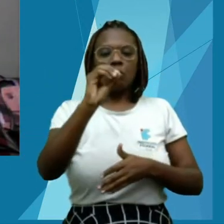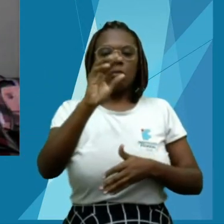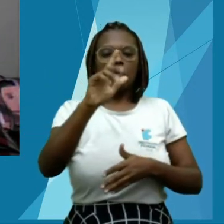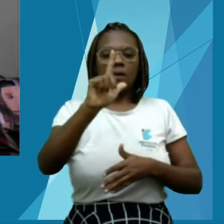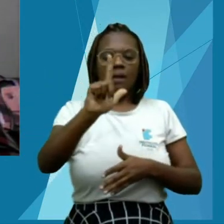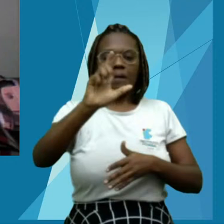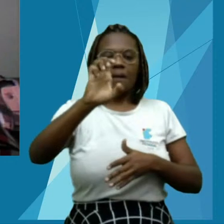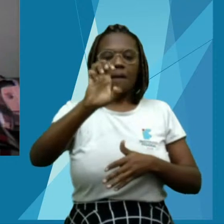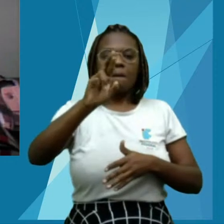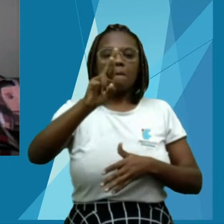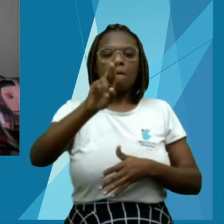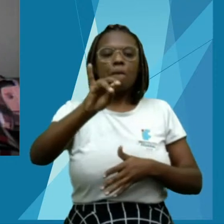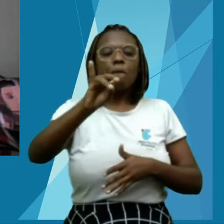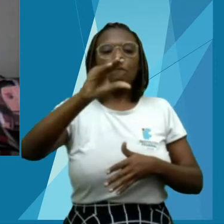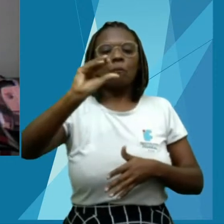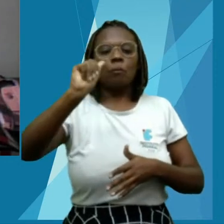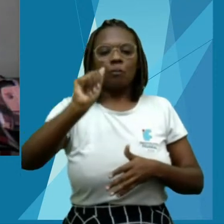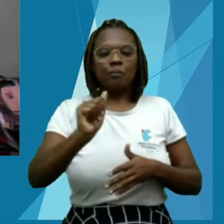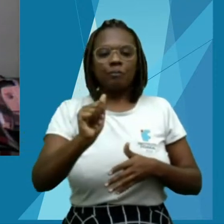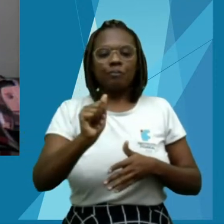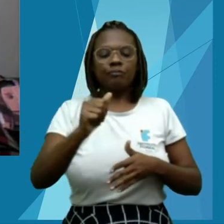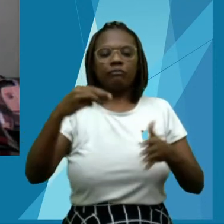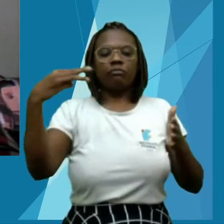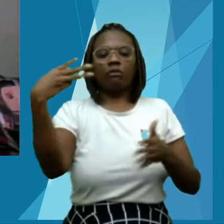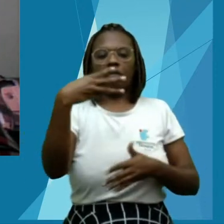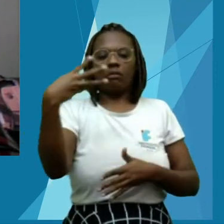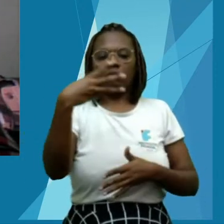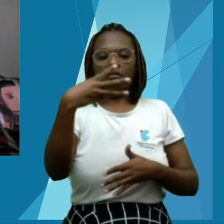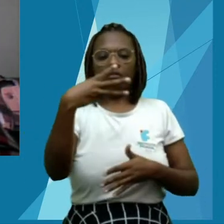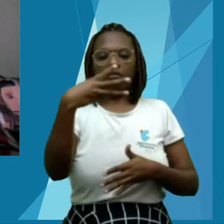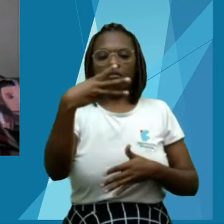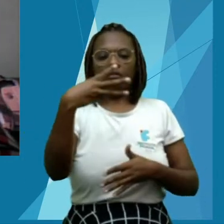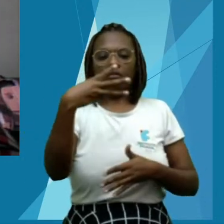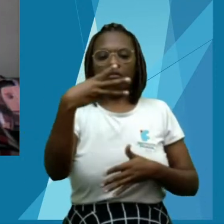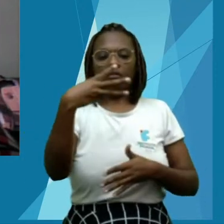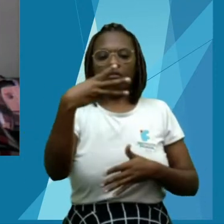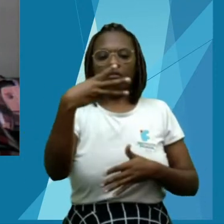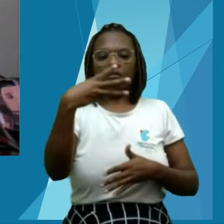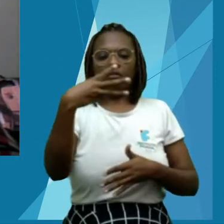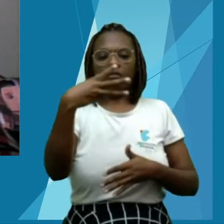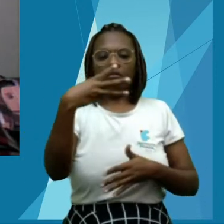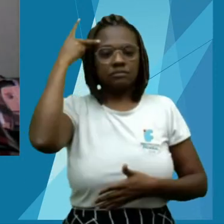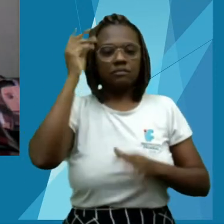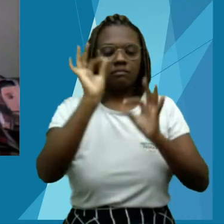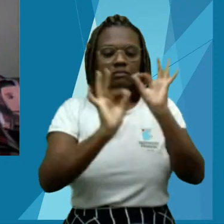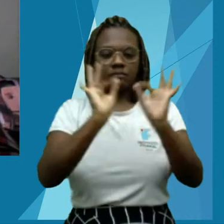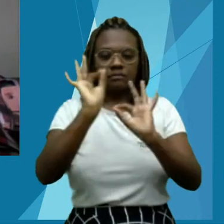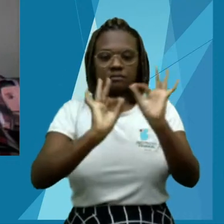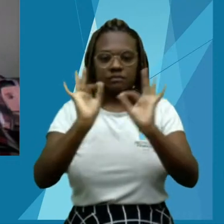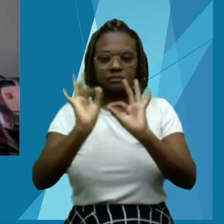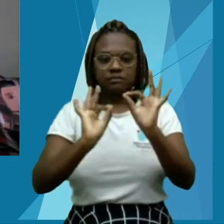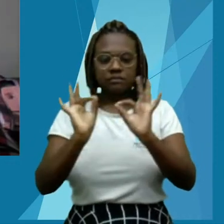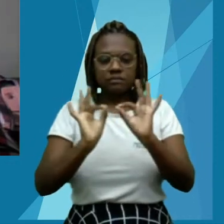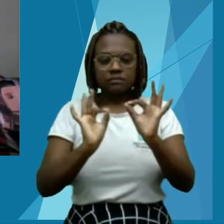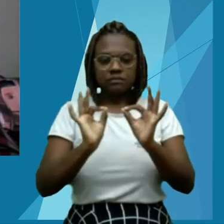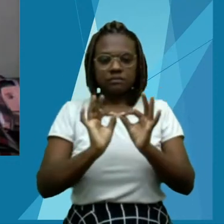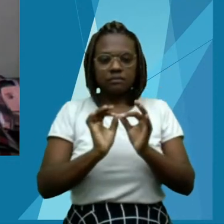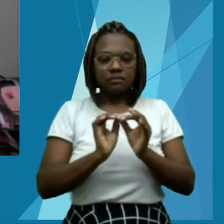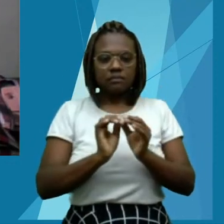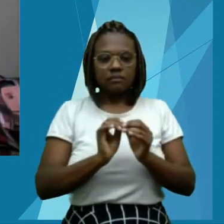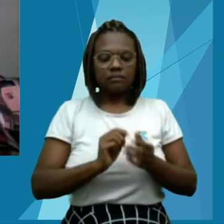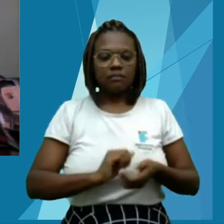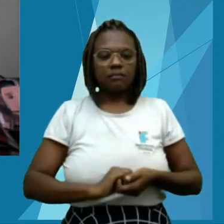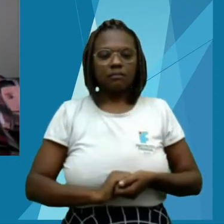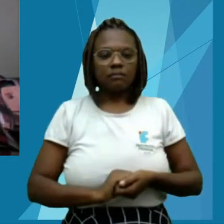O nosso terceiro autor e organizador é Ricardo Paca Luna Matar.